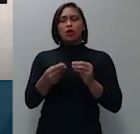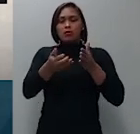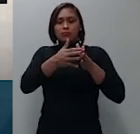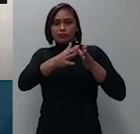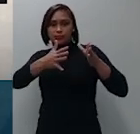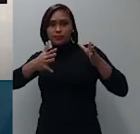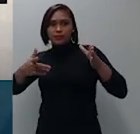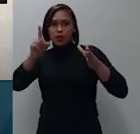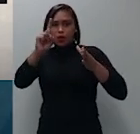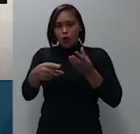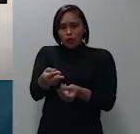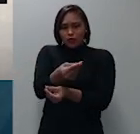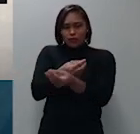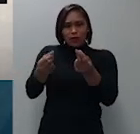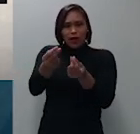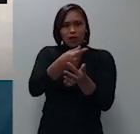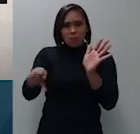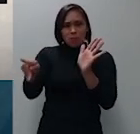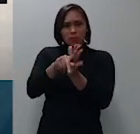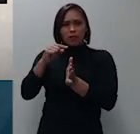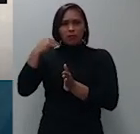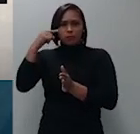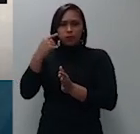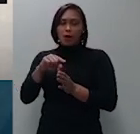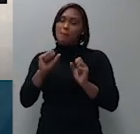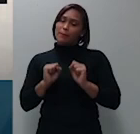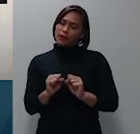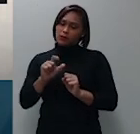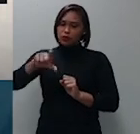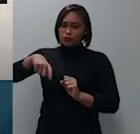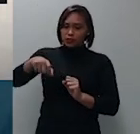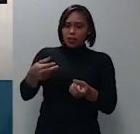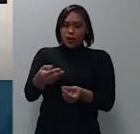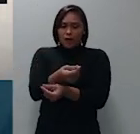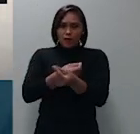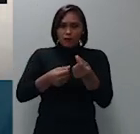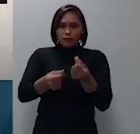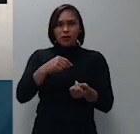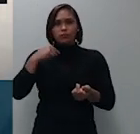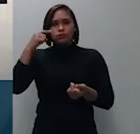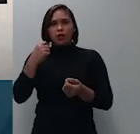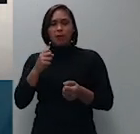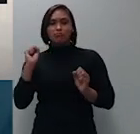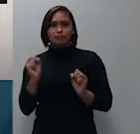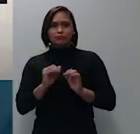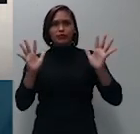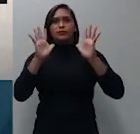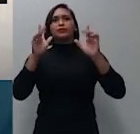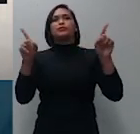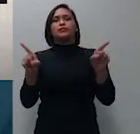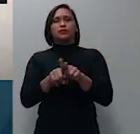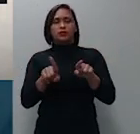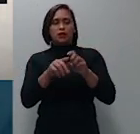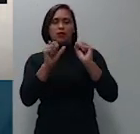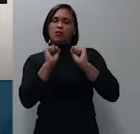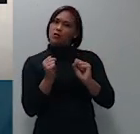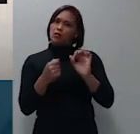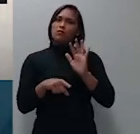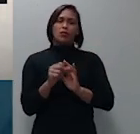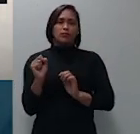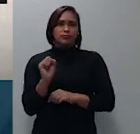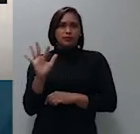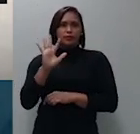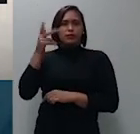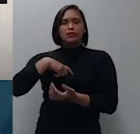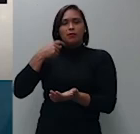advogado pode haver créditos de honorários de advogado milionários e que podem se pagos antes